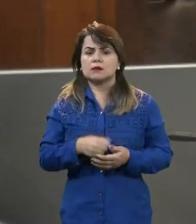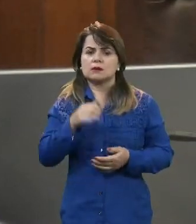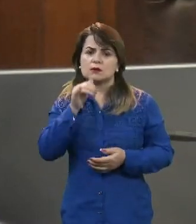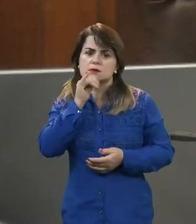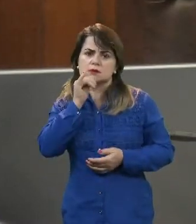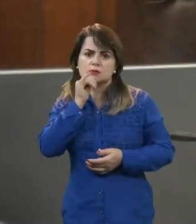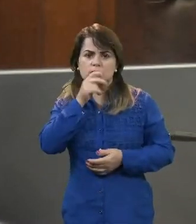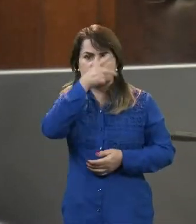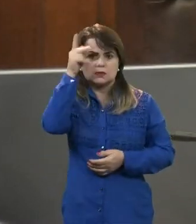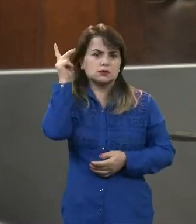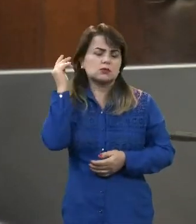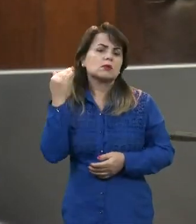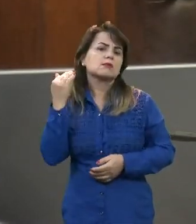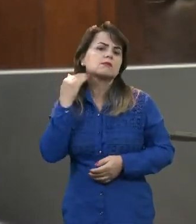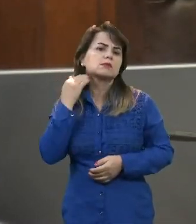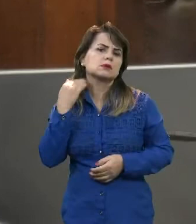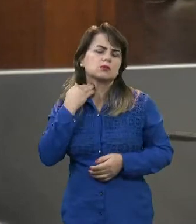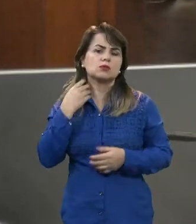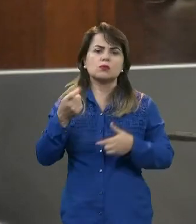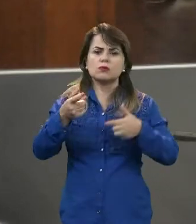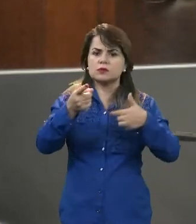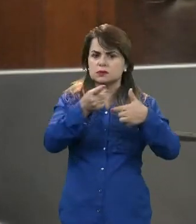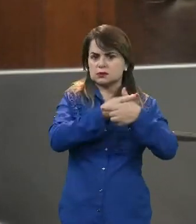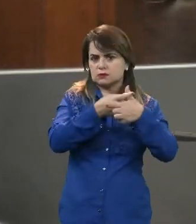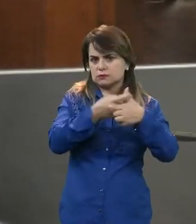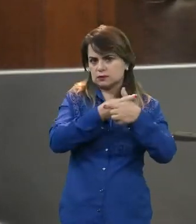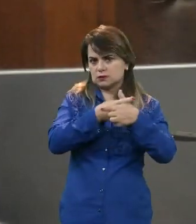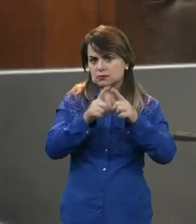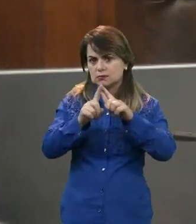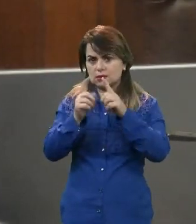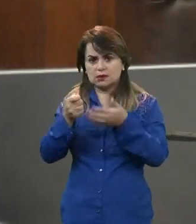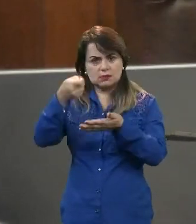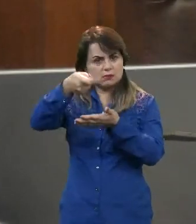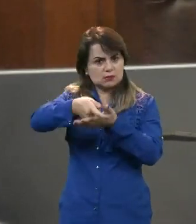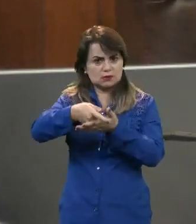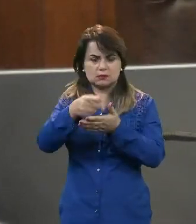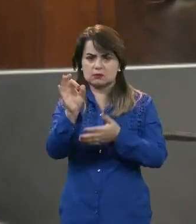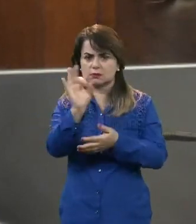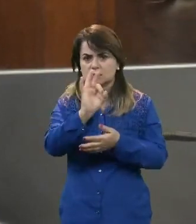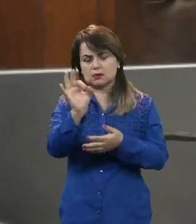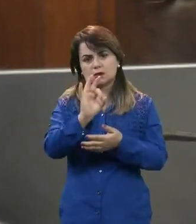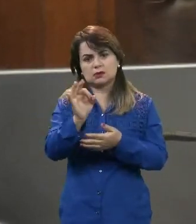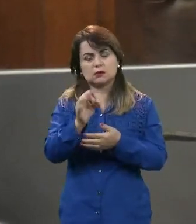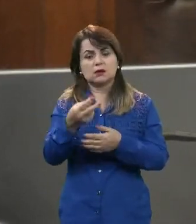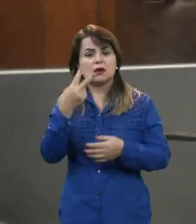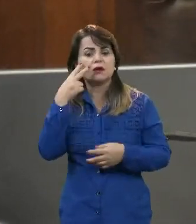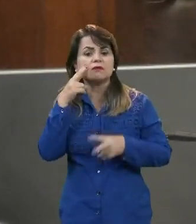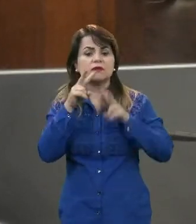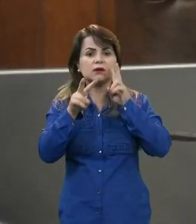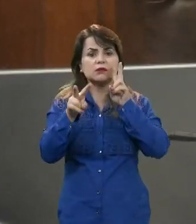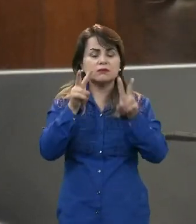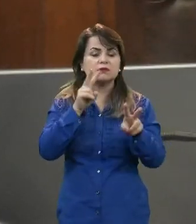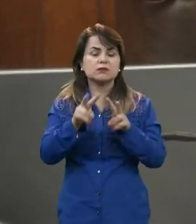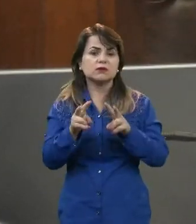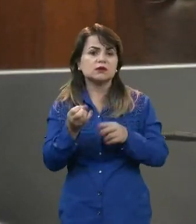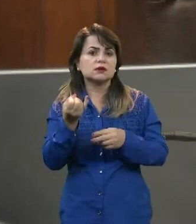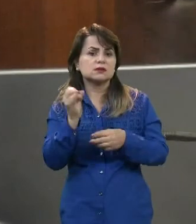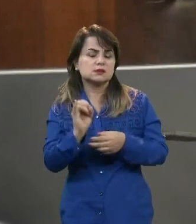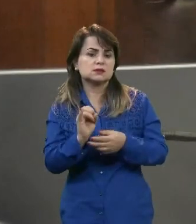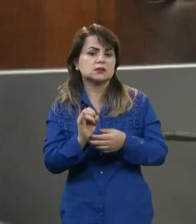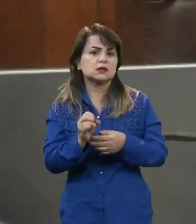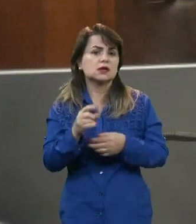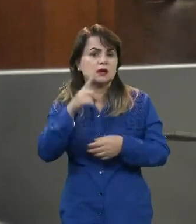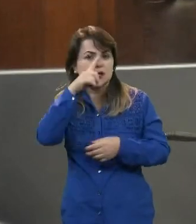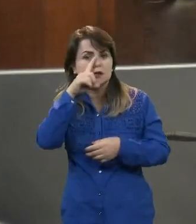banco que não pagou, em outras carteiras. Quando você vai classificar o risco do cliente, vale o todo, não vale o do